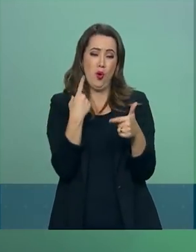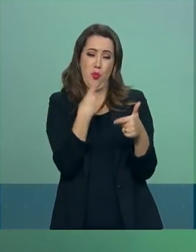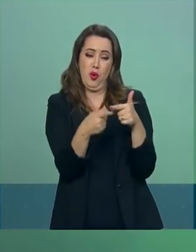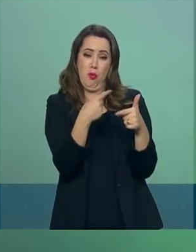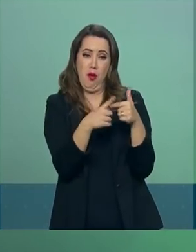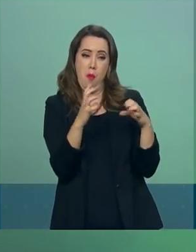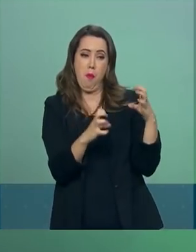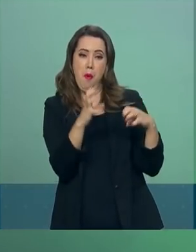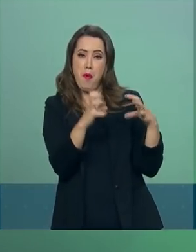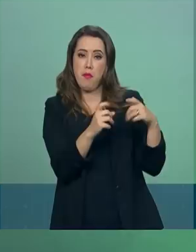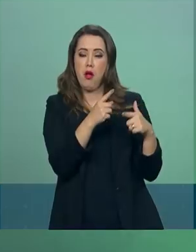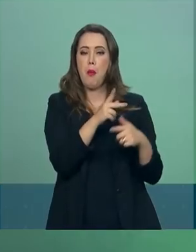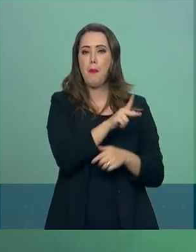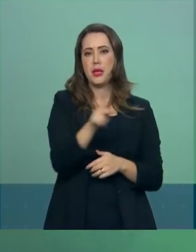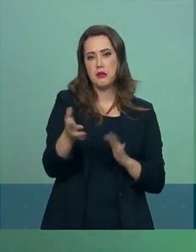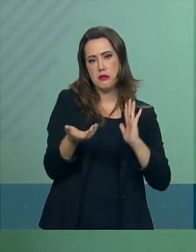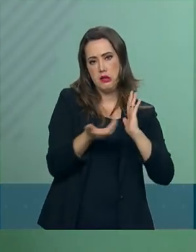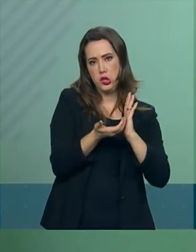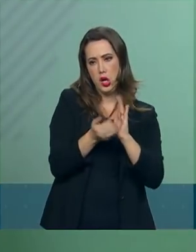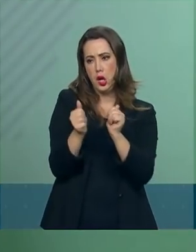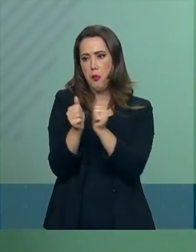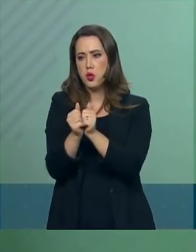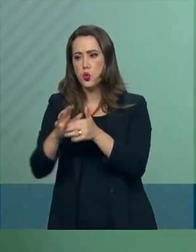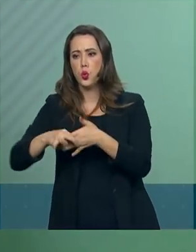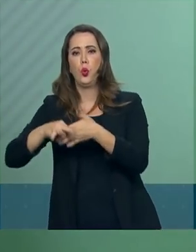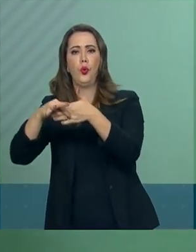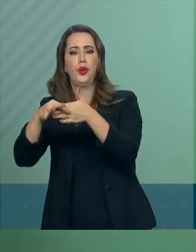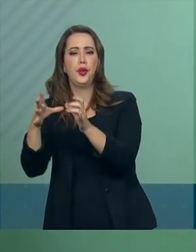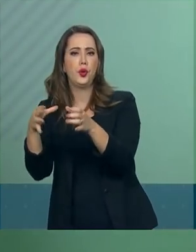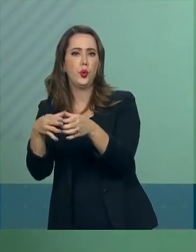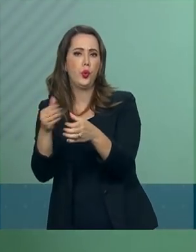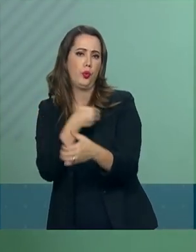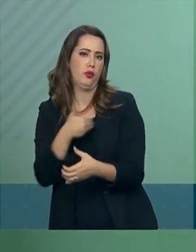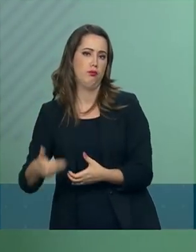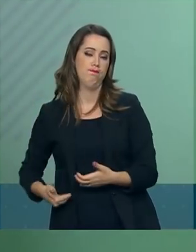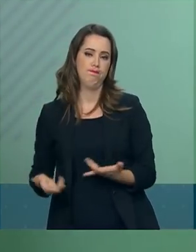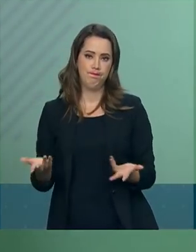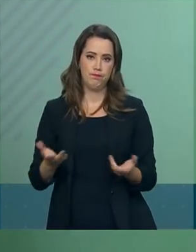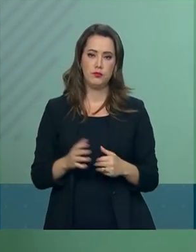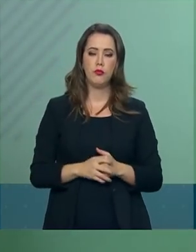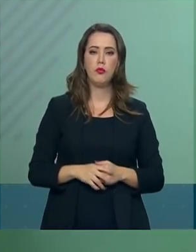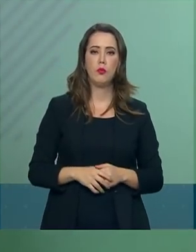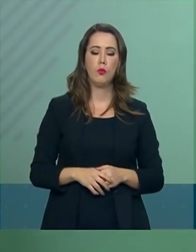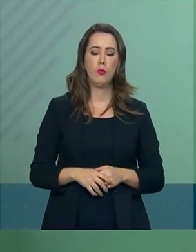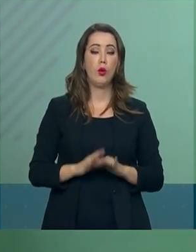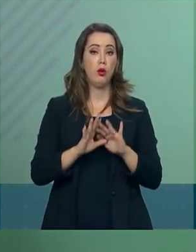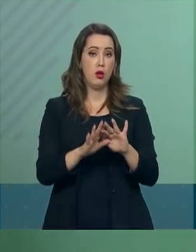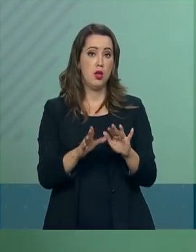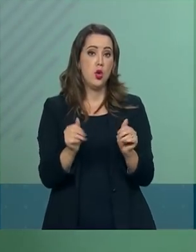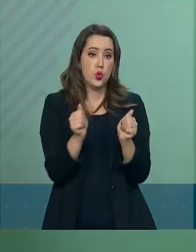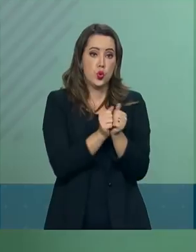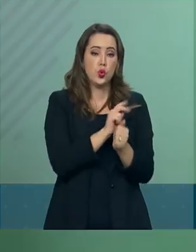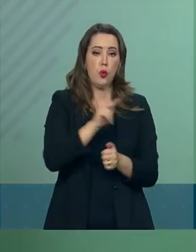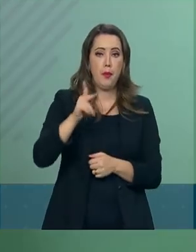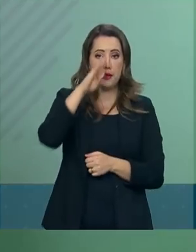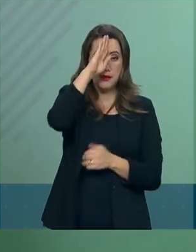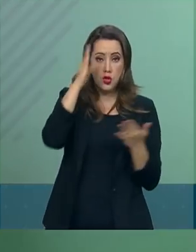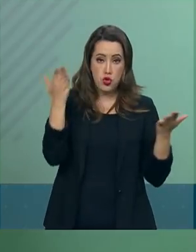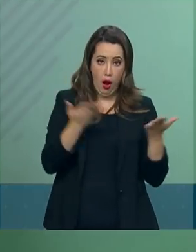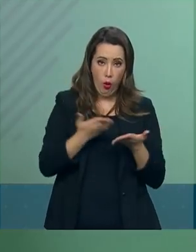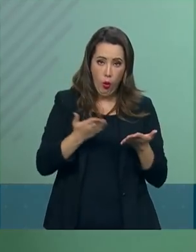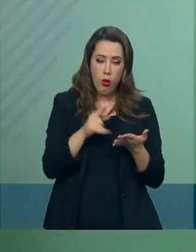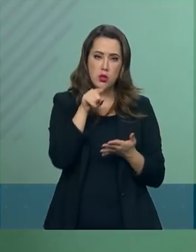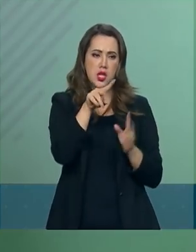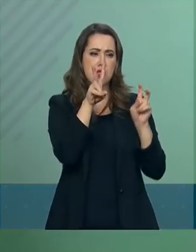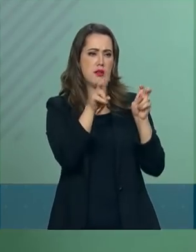pode eventualmente atrapalhar as reformas. Obrigada. Eu estive com o presidente agora, este tema, especificamente, ele não me comentou.